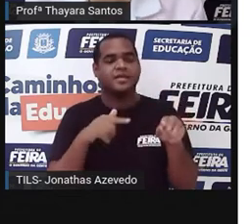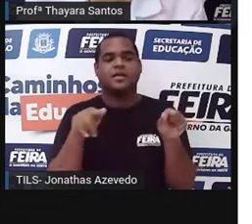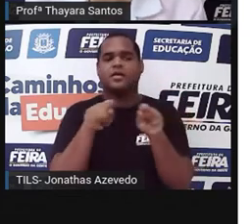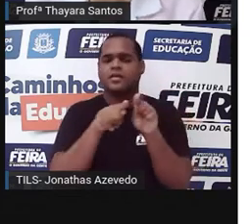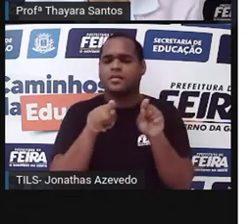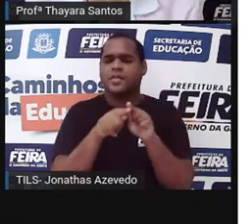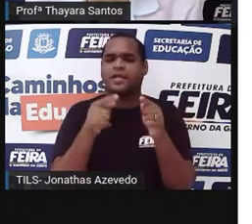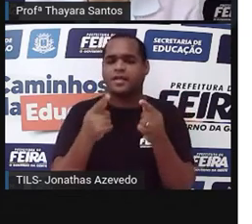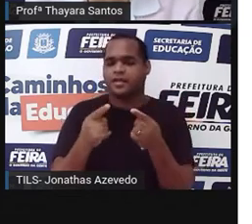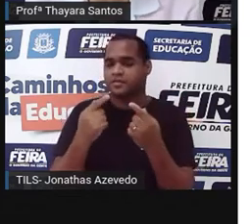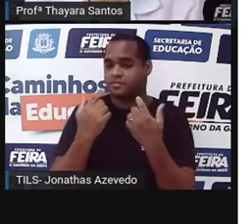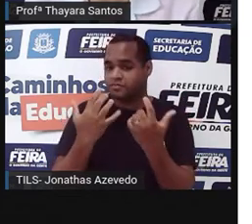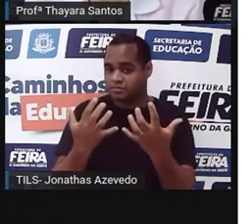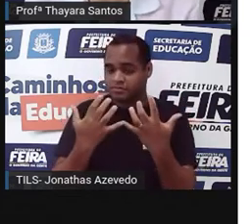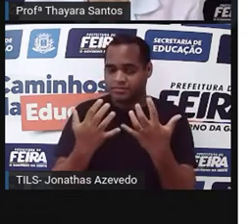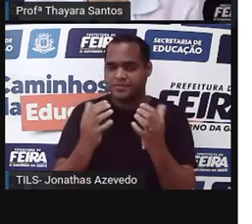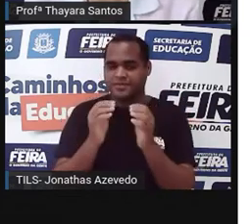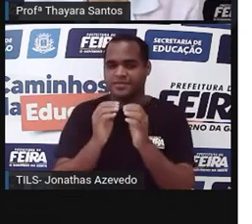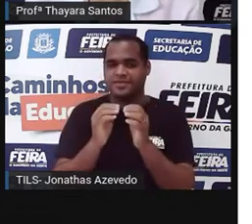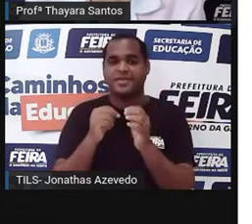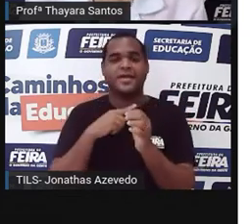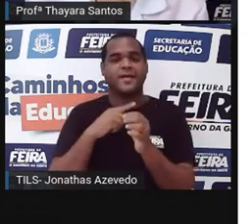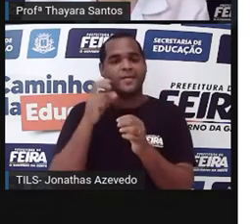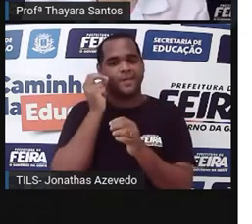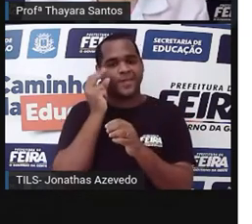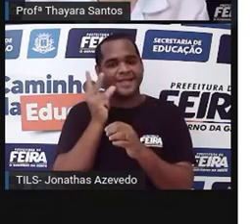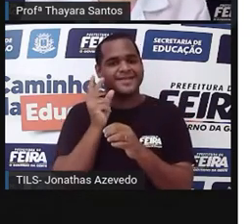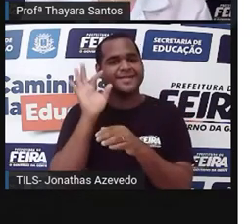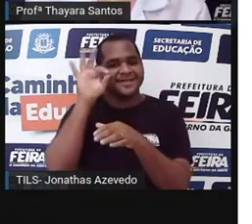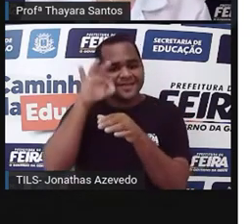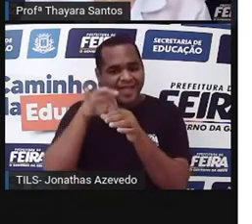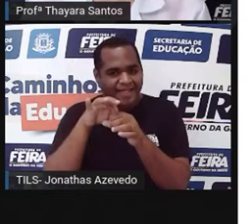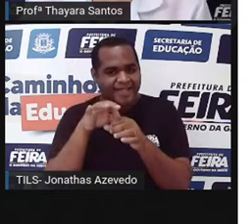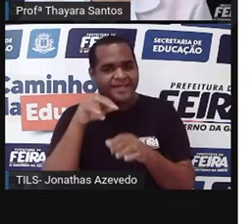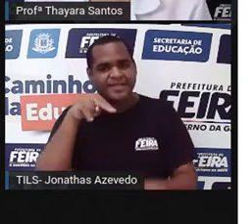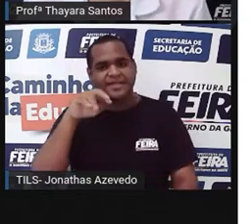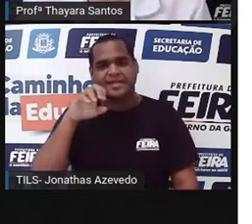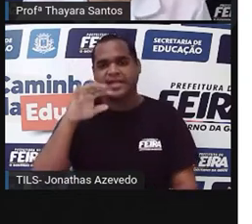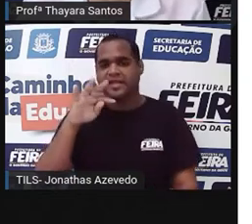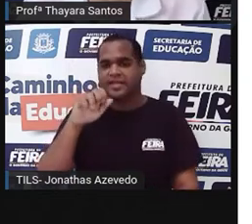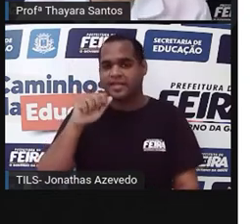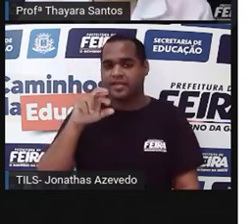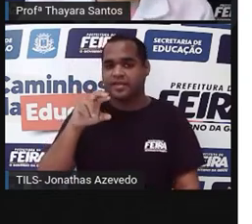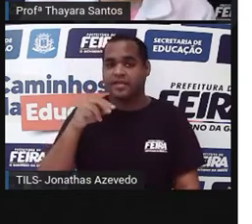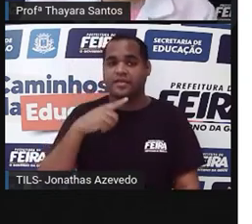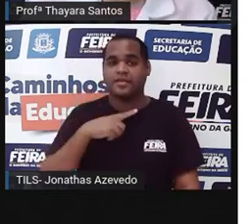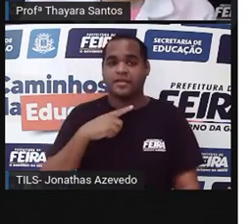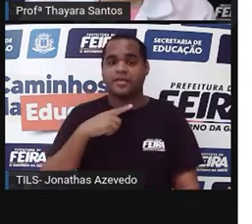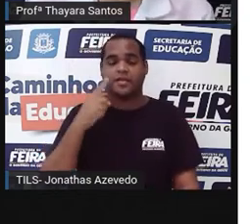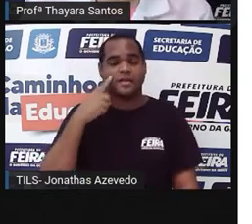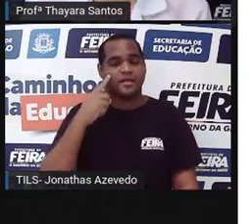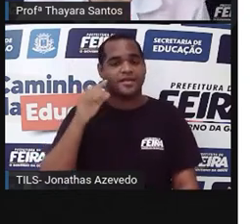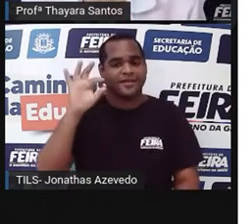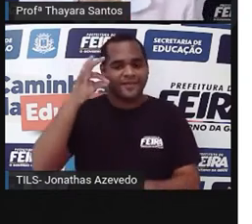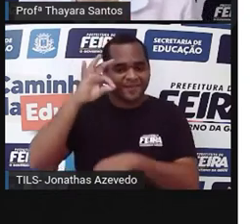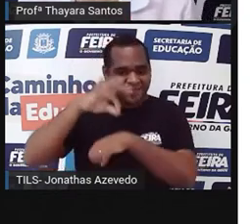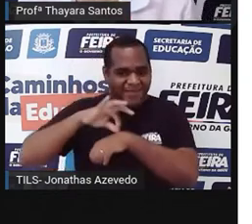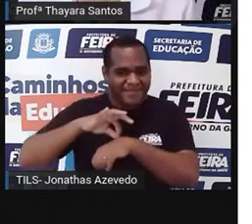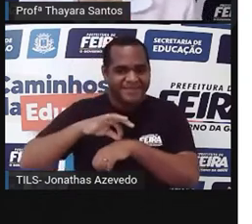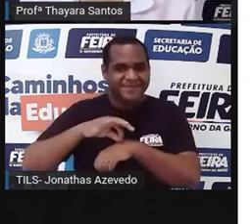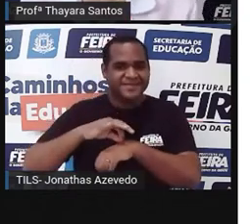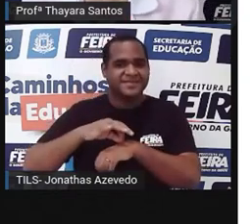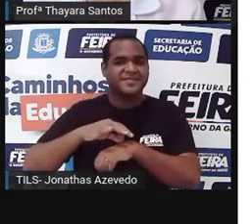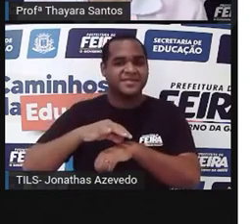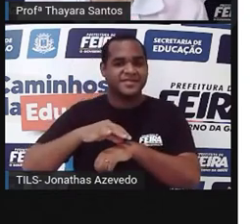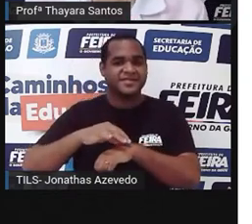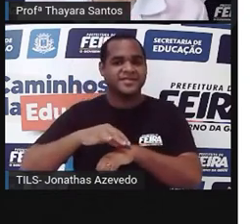as plantas são espertas. Elas produzem o néctar, justamente pra atrair o agente polinizador. No caso das